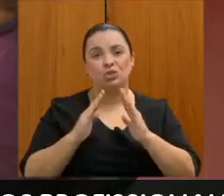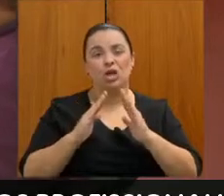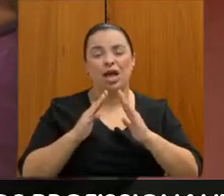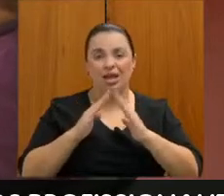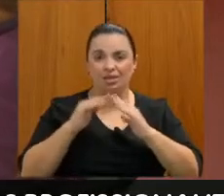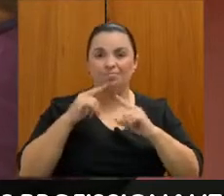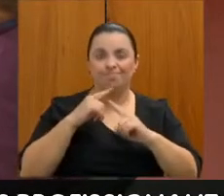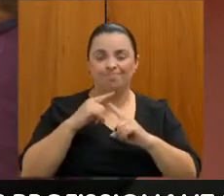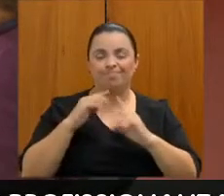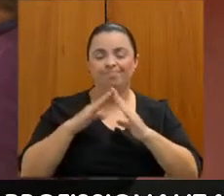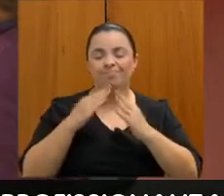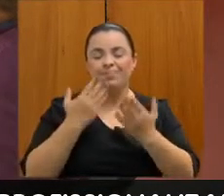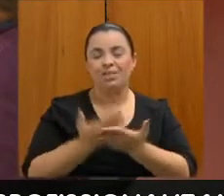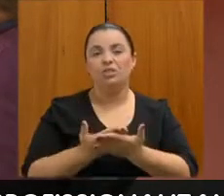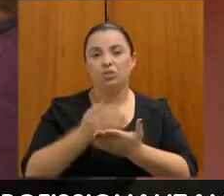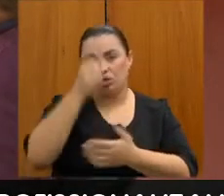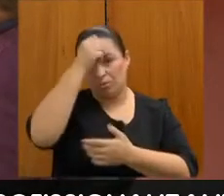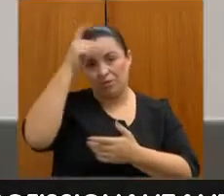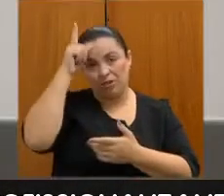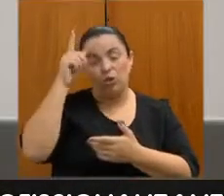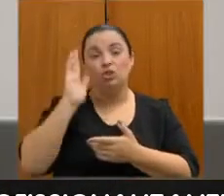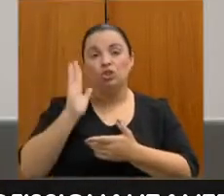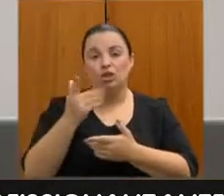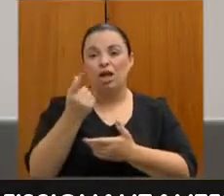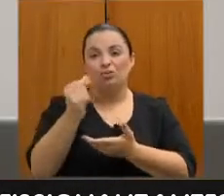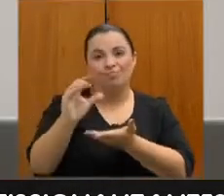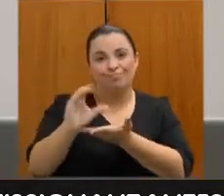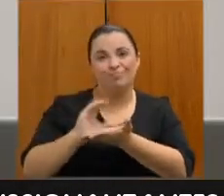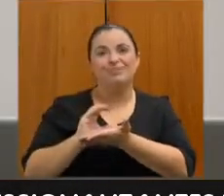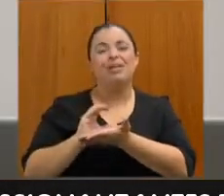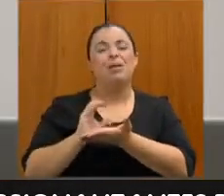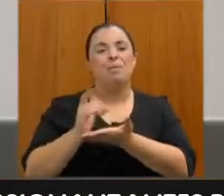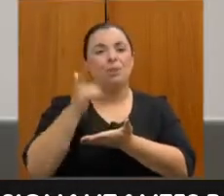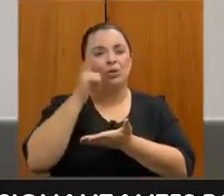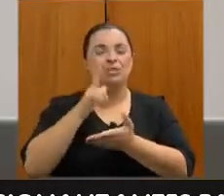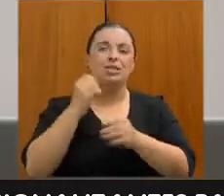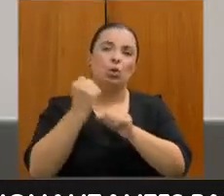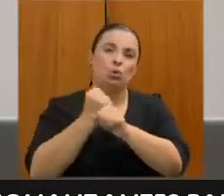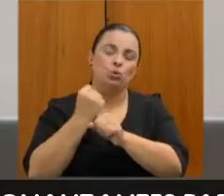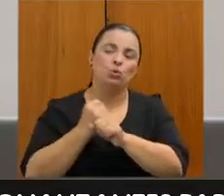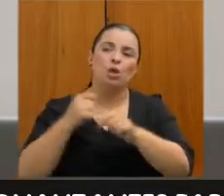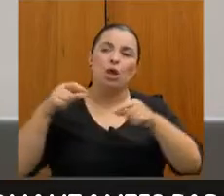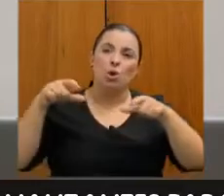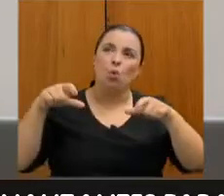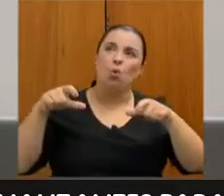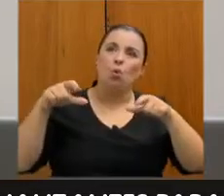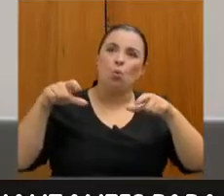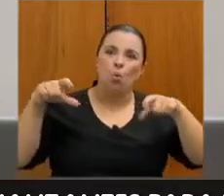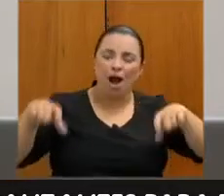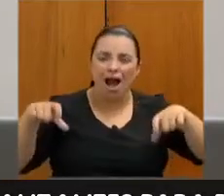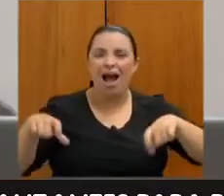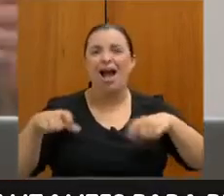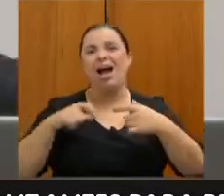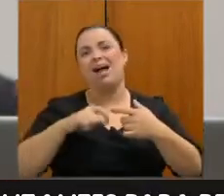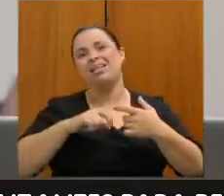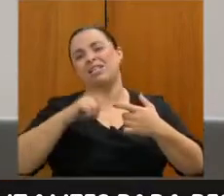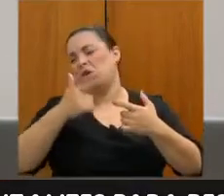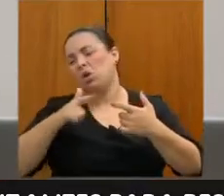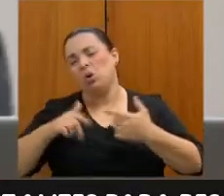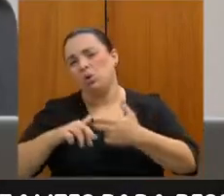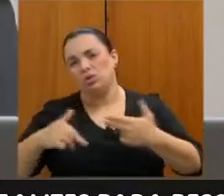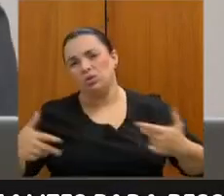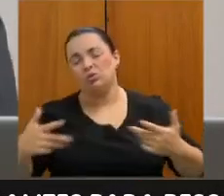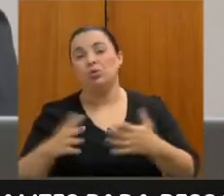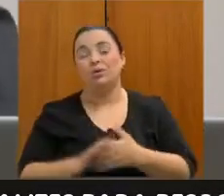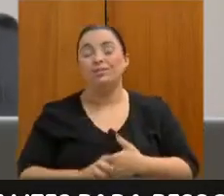equipamento, para aquisição de equipamento. Foi um projeto que eu tive a honra de entregar ao governador no início do seu mandato. Aí demorou algum tempo, a gente